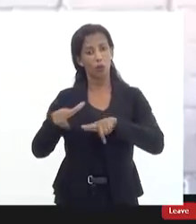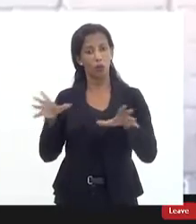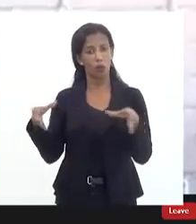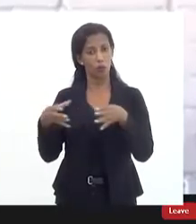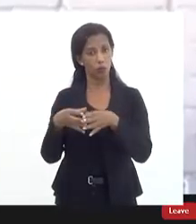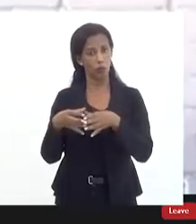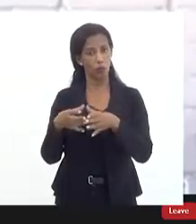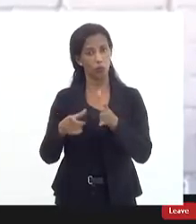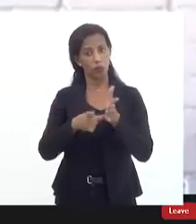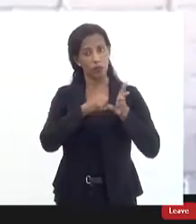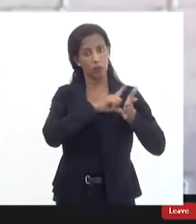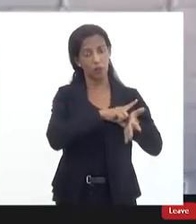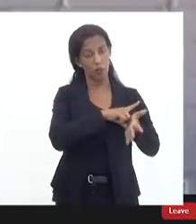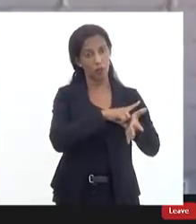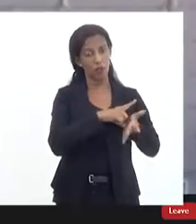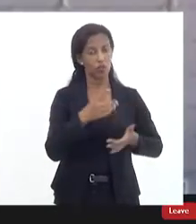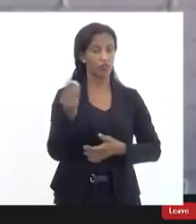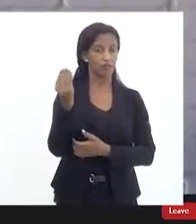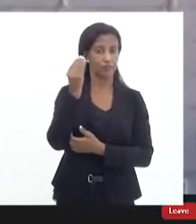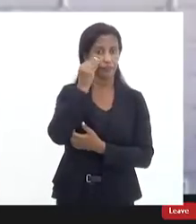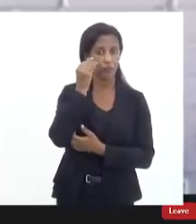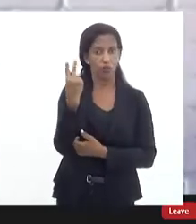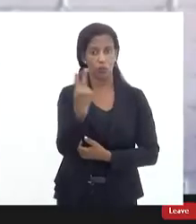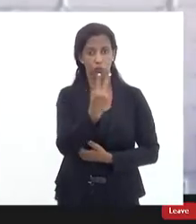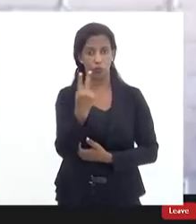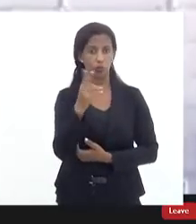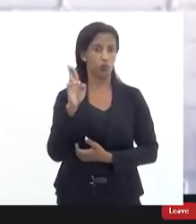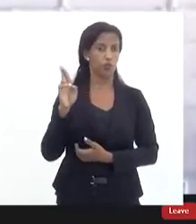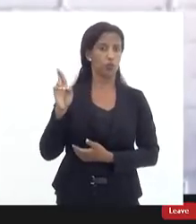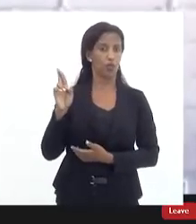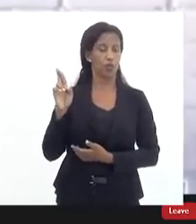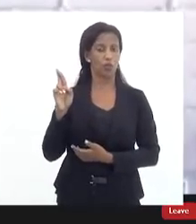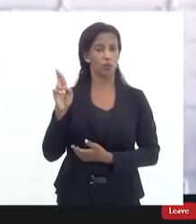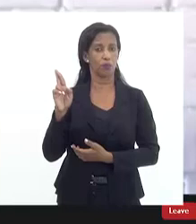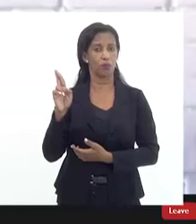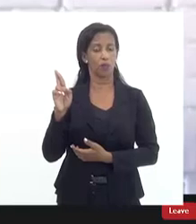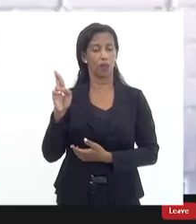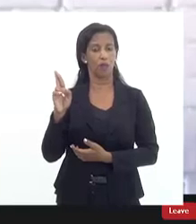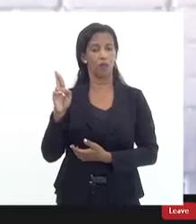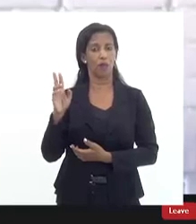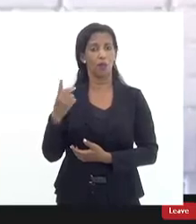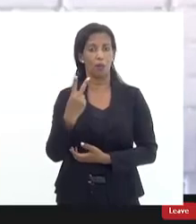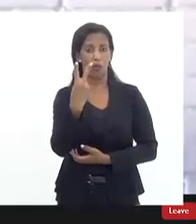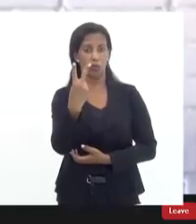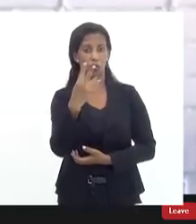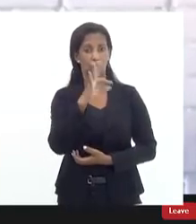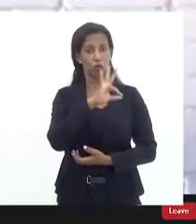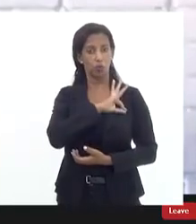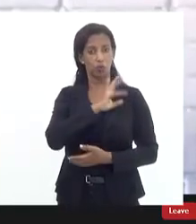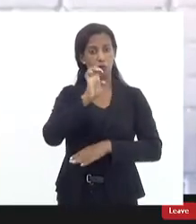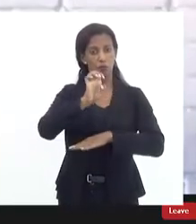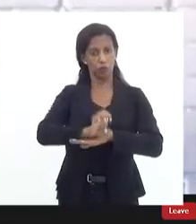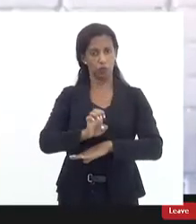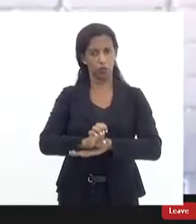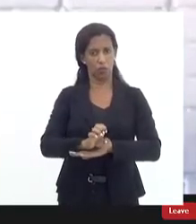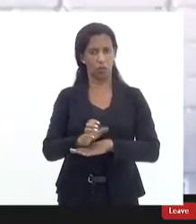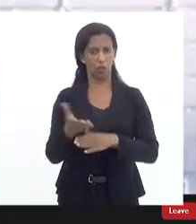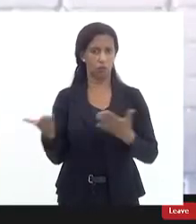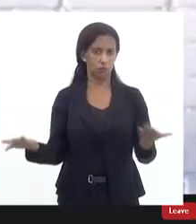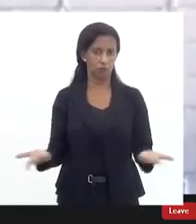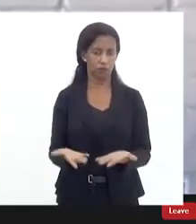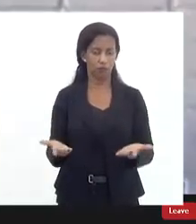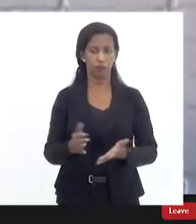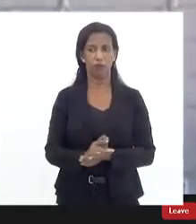ouvir aqueles que são os dois responsáveis pelo alto comando das duas polícias no Estado atualmente não há como a gente